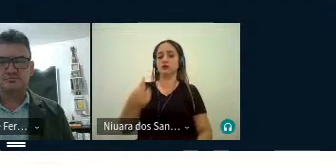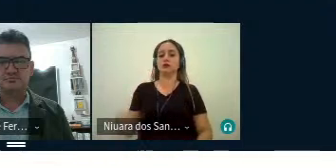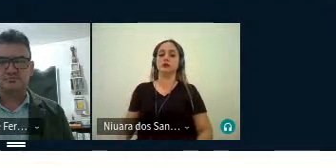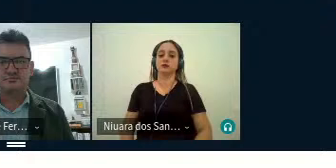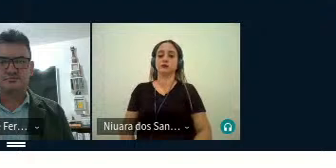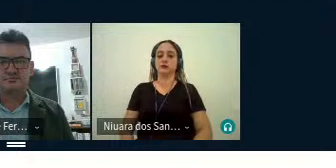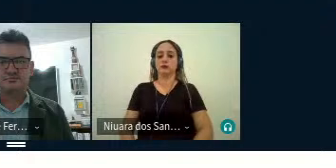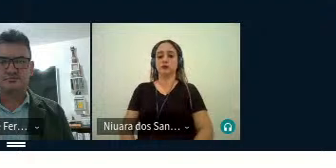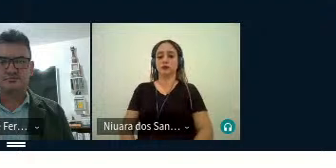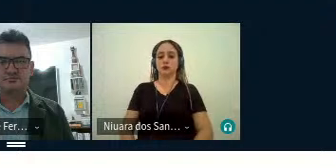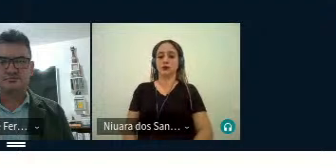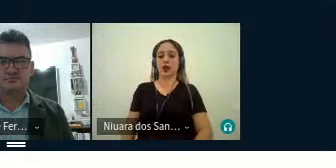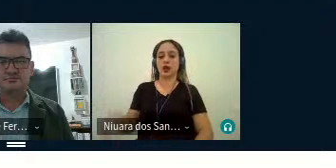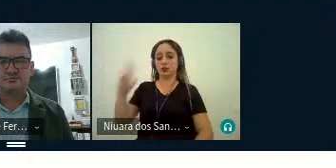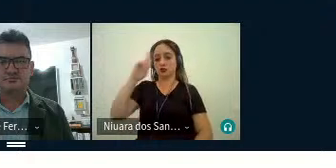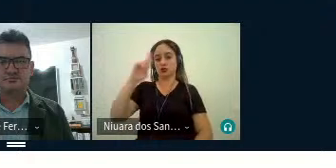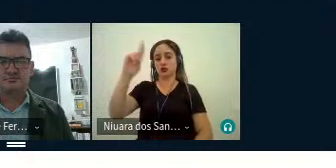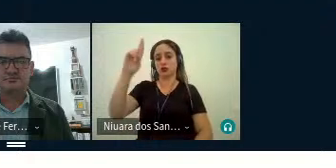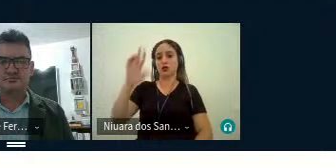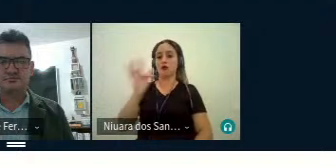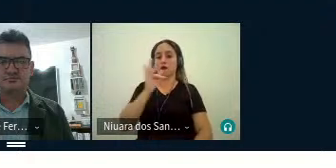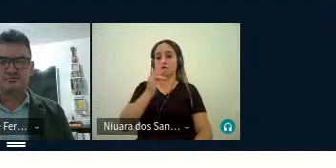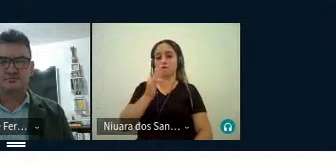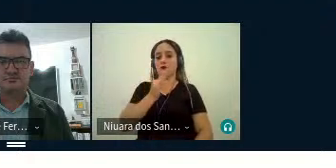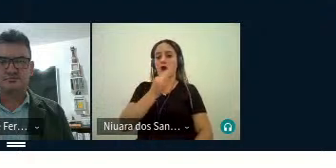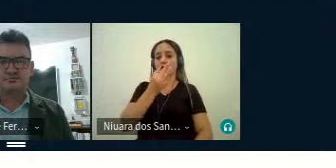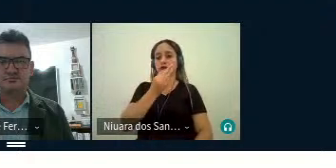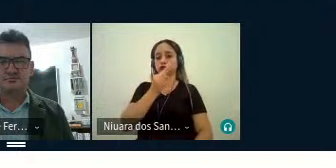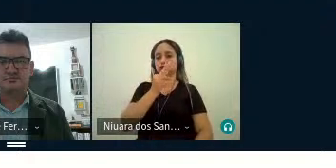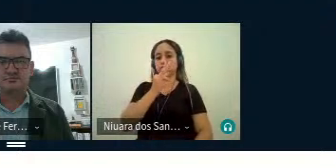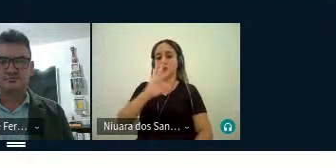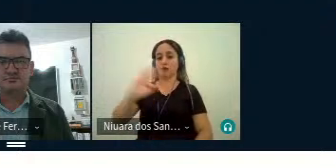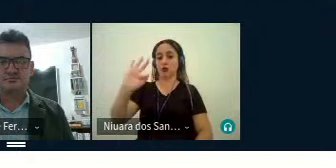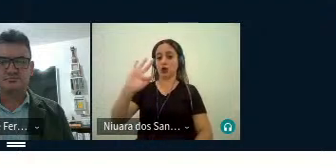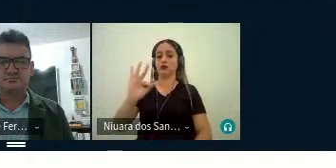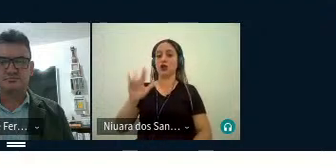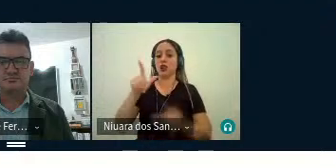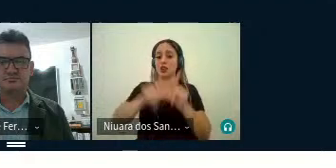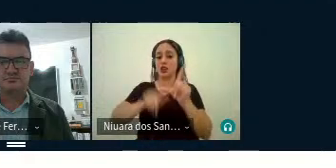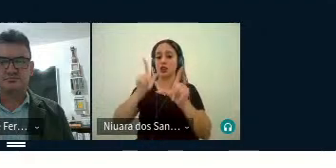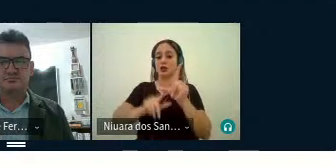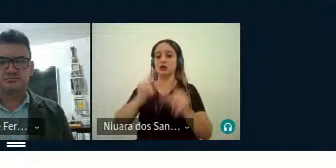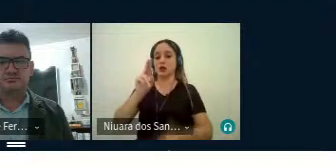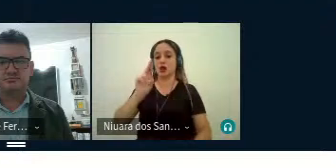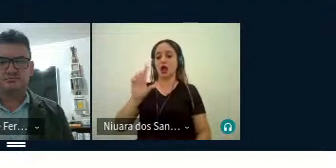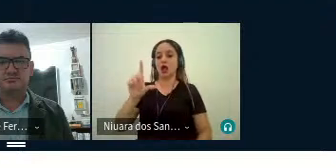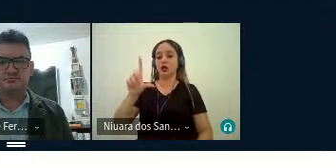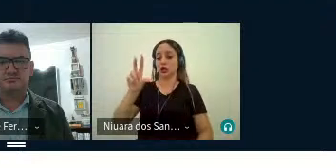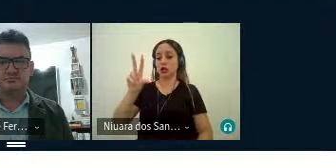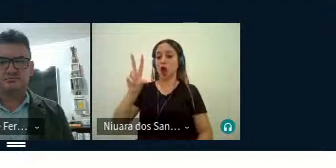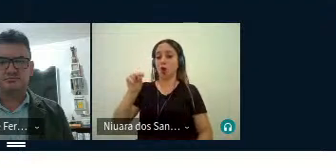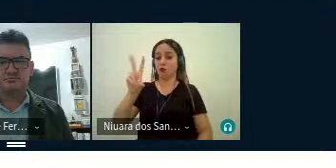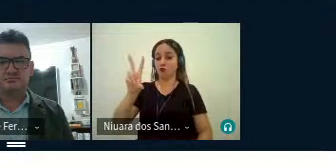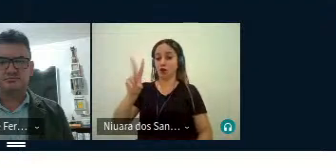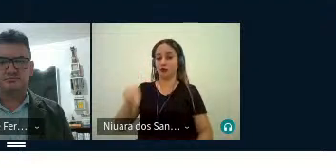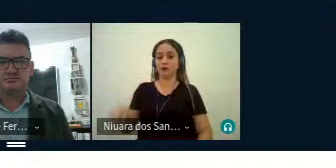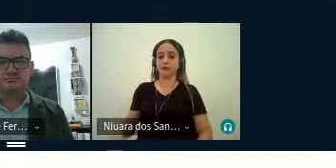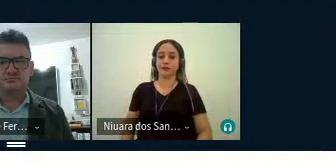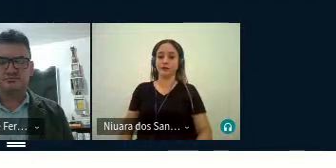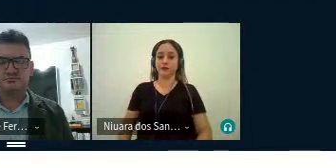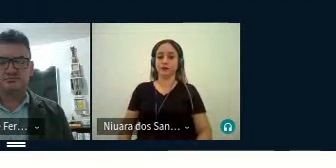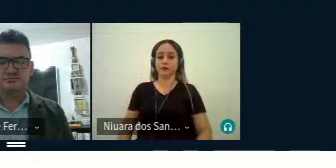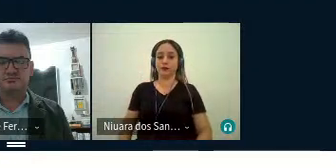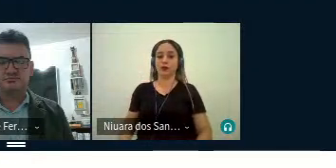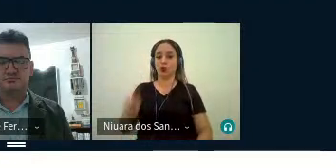É diretor também da Faculdade de Letras, da UFAM. Atua no programa de pós-graduação em letras, PPGL e